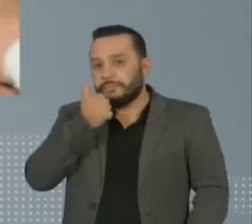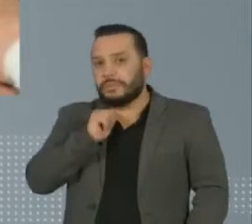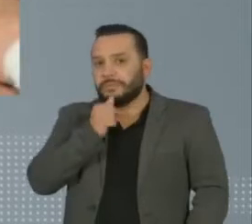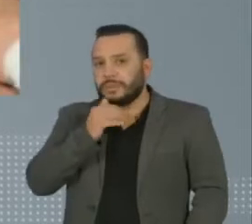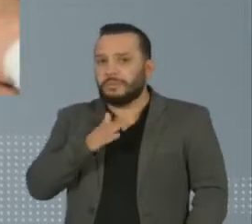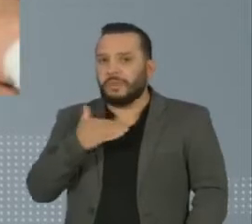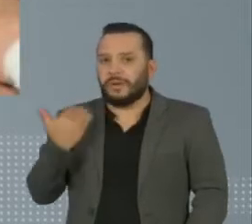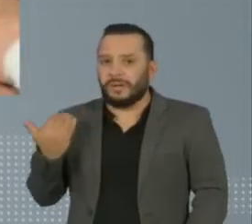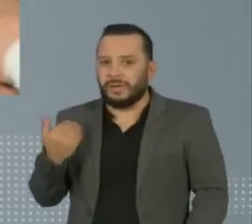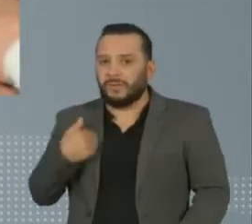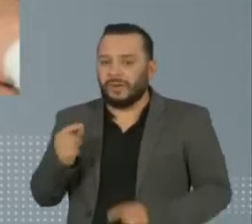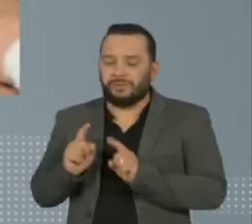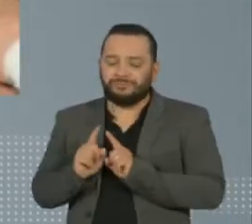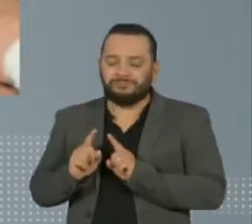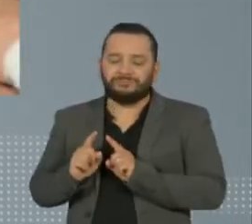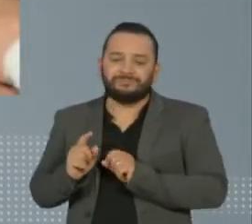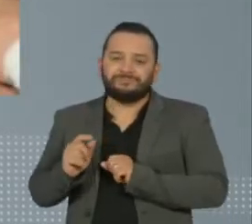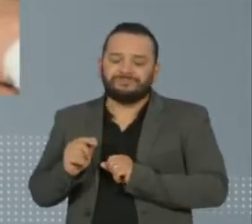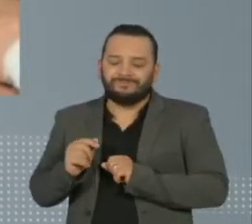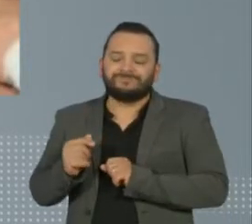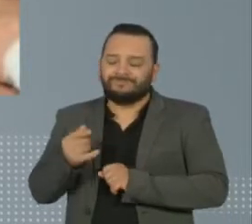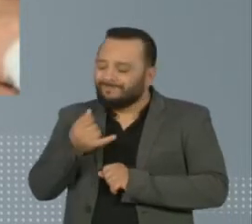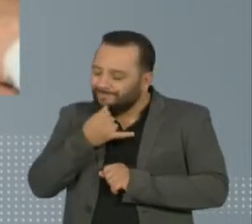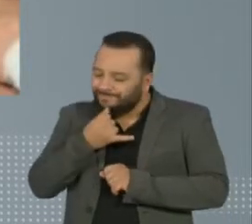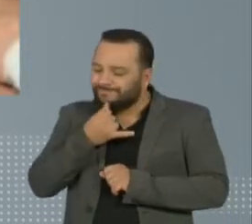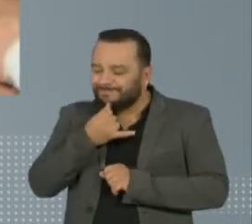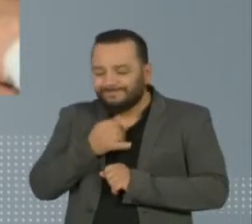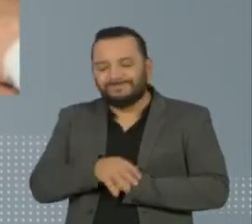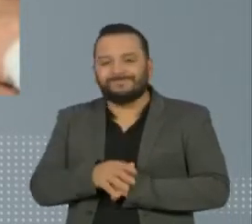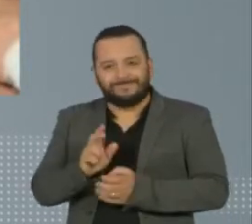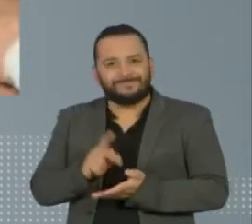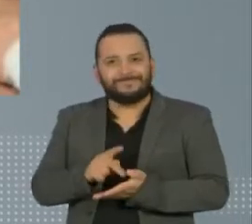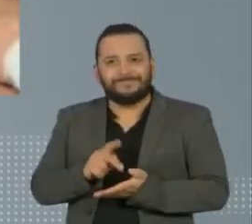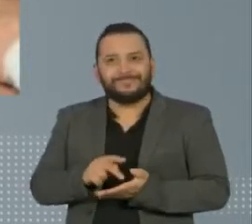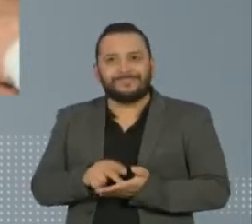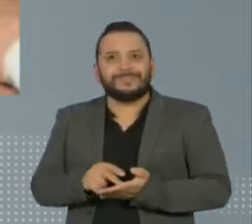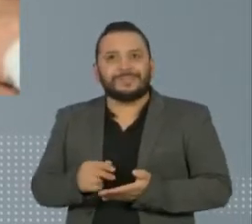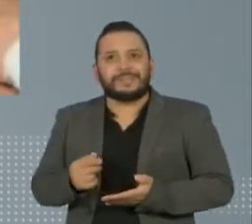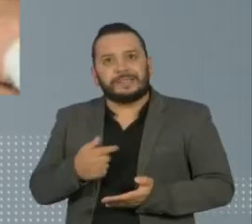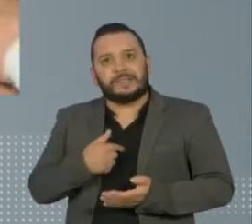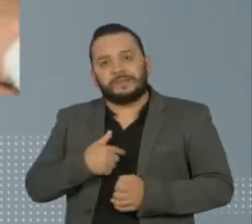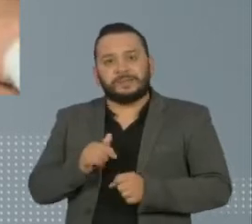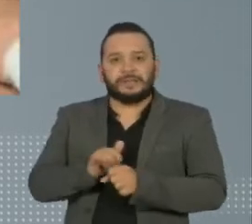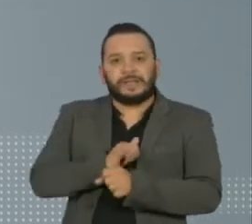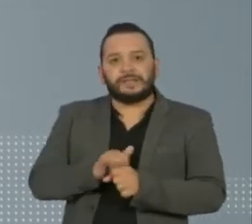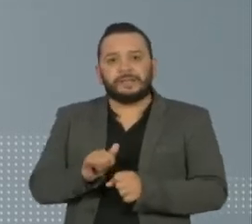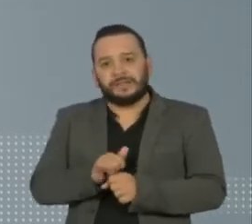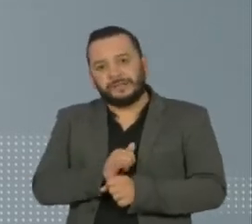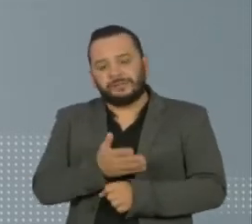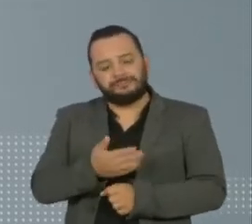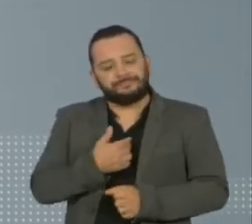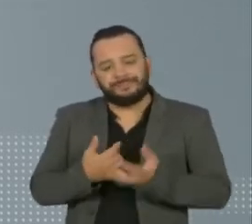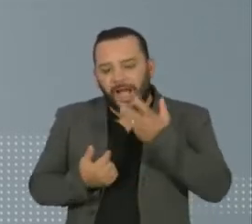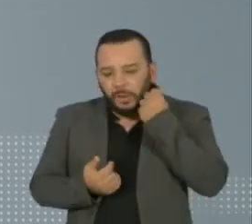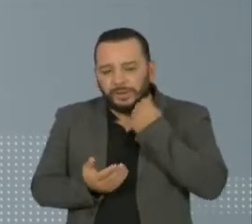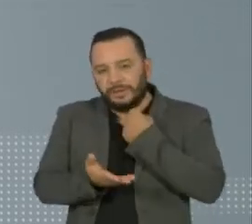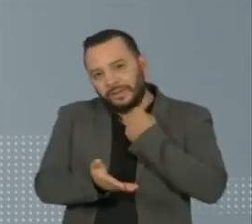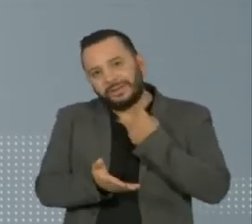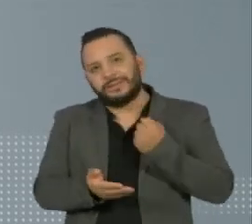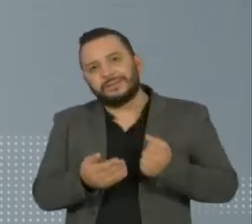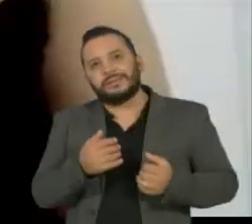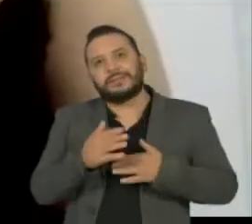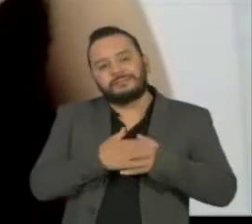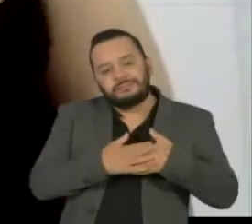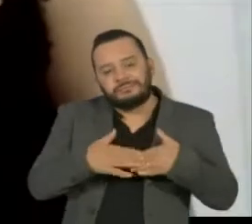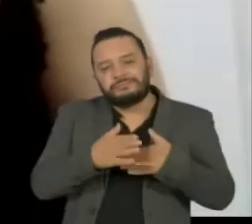não estava perto dela, ela morava em Belém. E o tufão estava perto de mim quando eu recebi a notícia. Com os donos mais em casa,